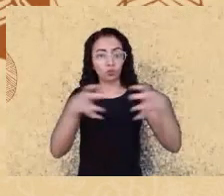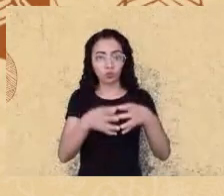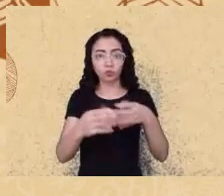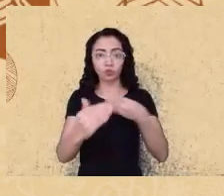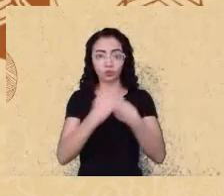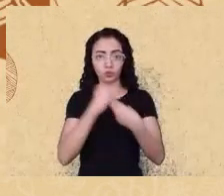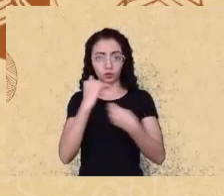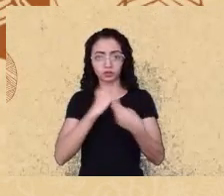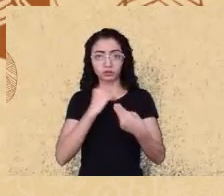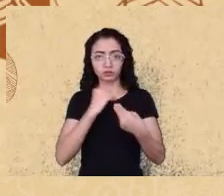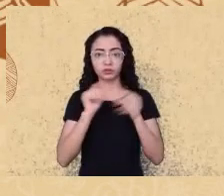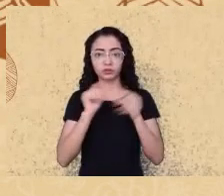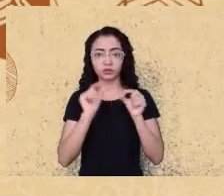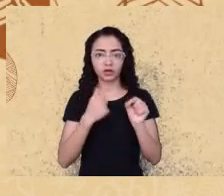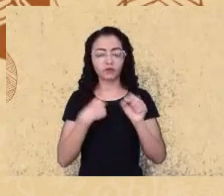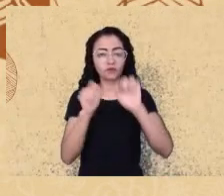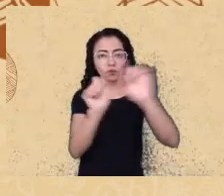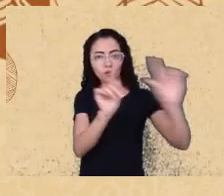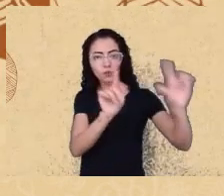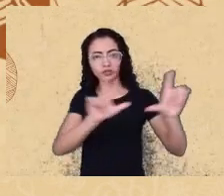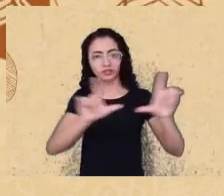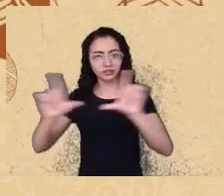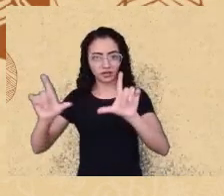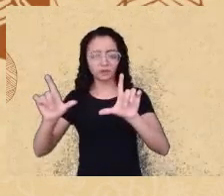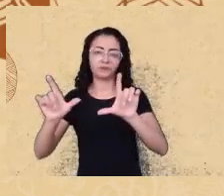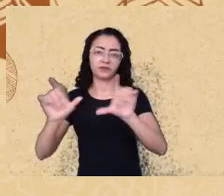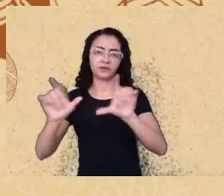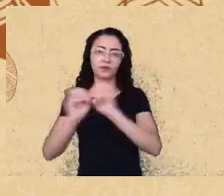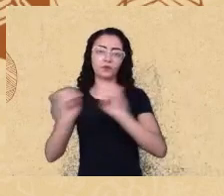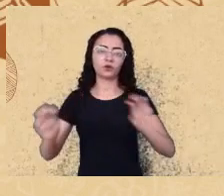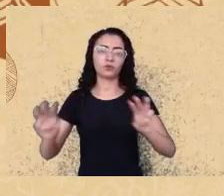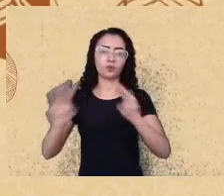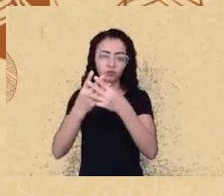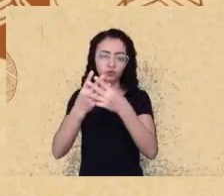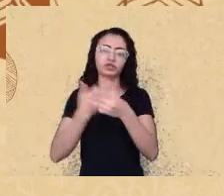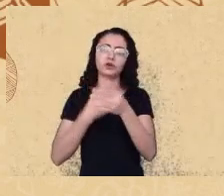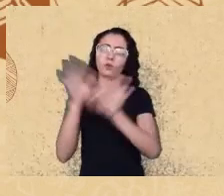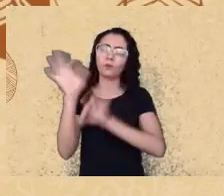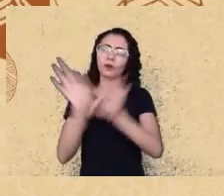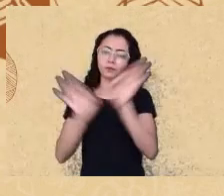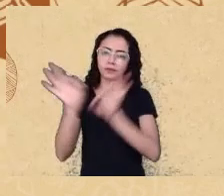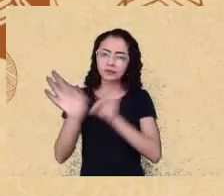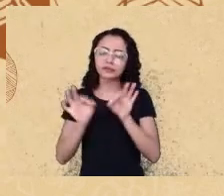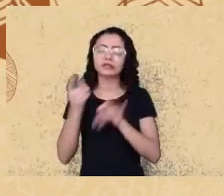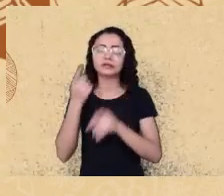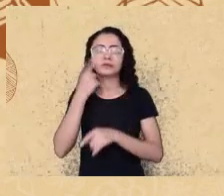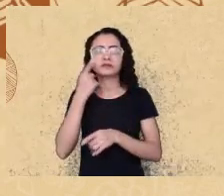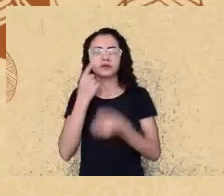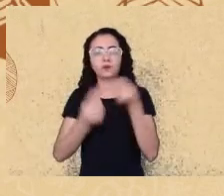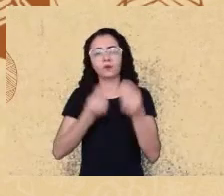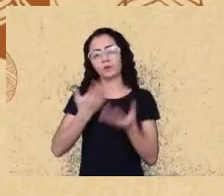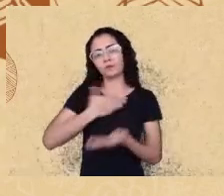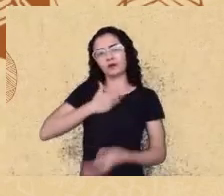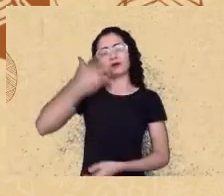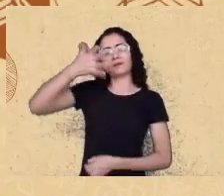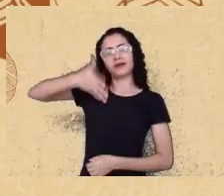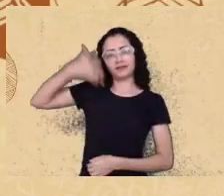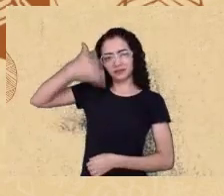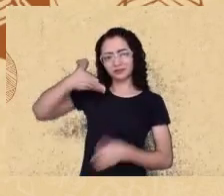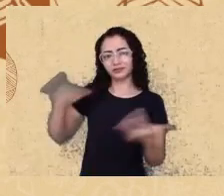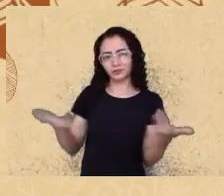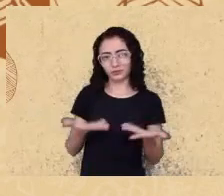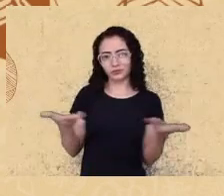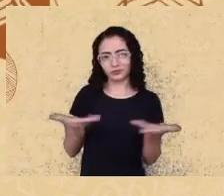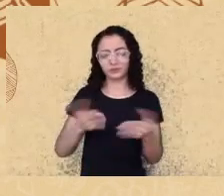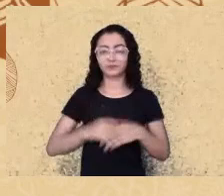projeção da tela de um material que eu programei para organizar um pouco a fala na tarde de hoje. Então, eu preciso